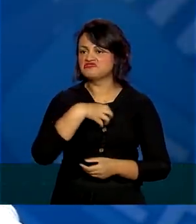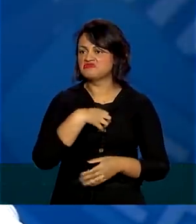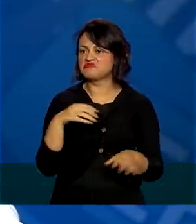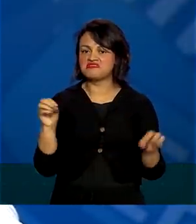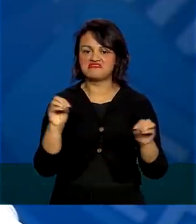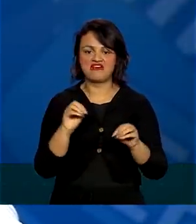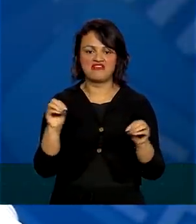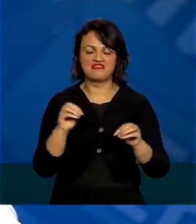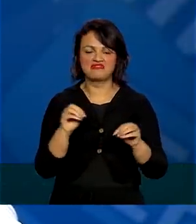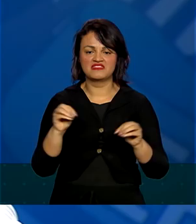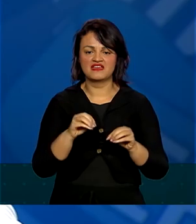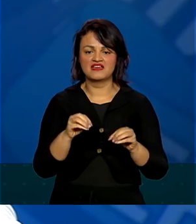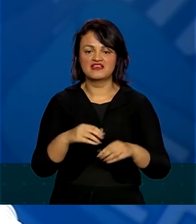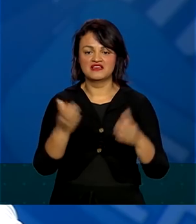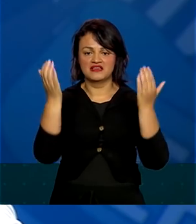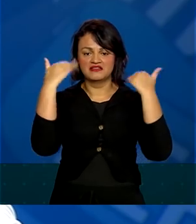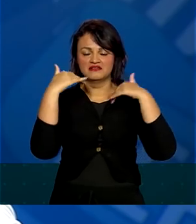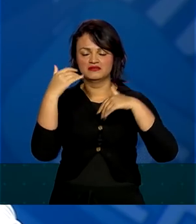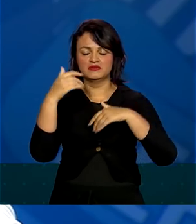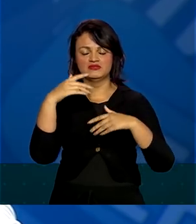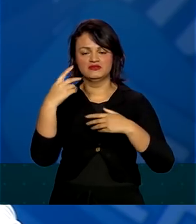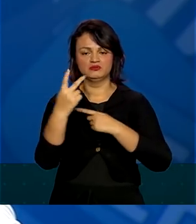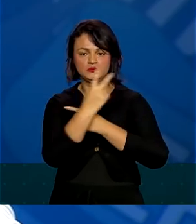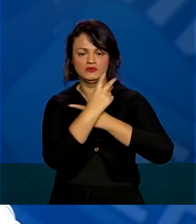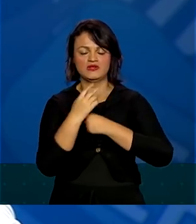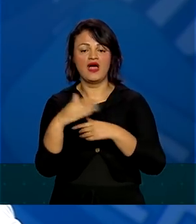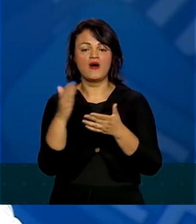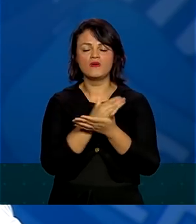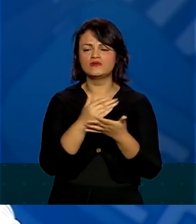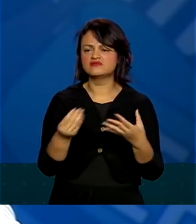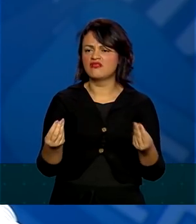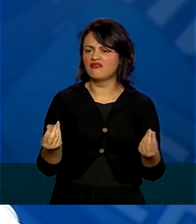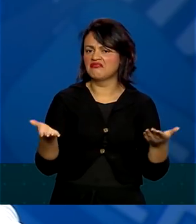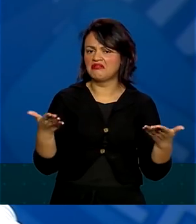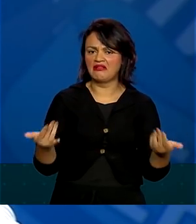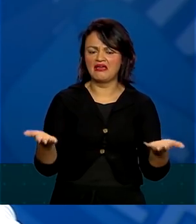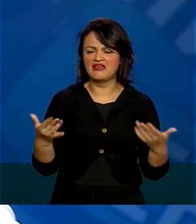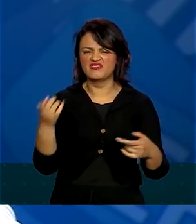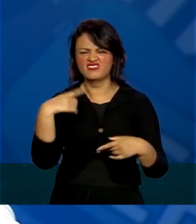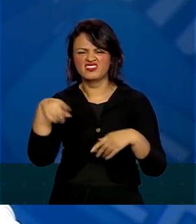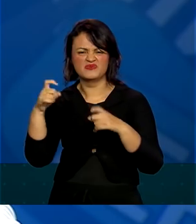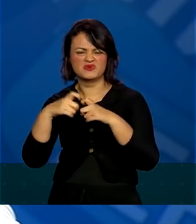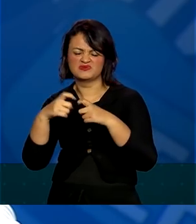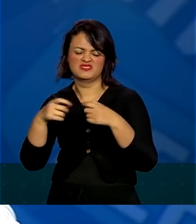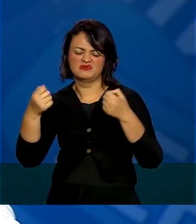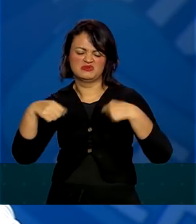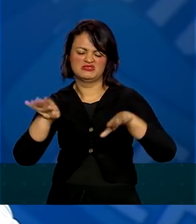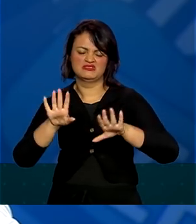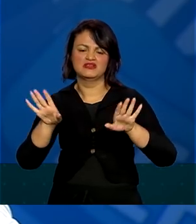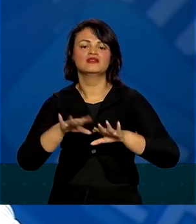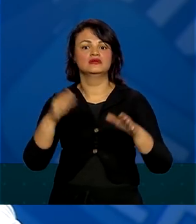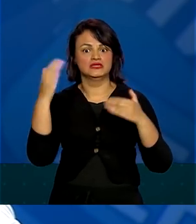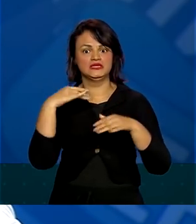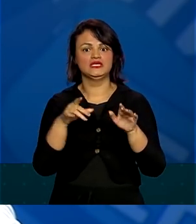e ganha anticorpo, tem muita gente com forma leve, que nem procura atendimento e que é corona, porque a forma é tão